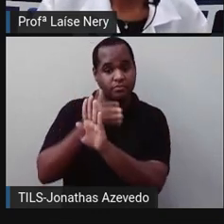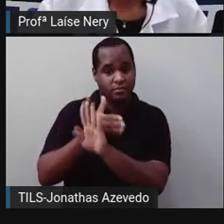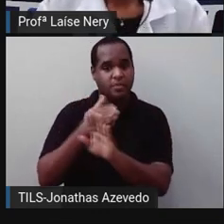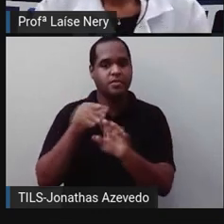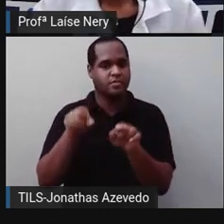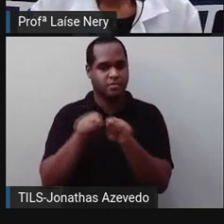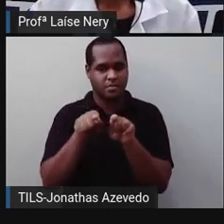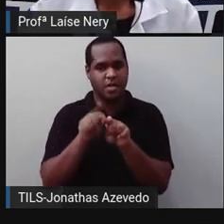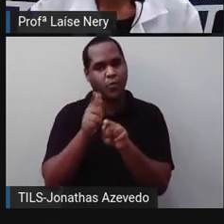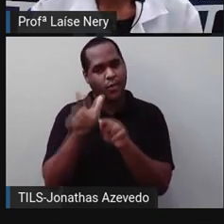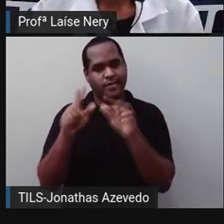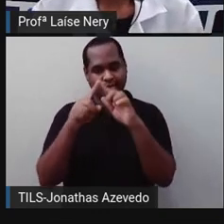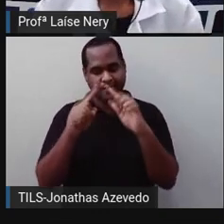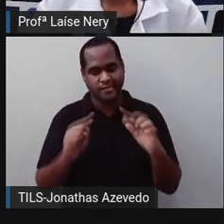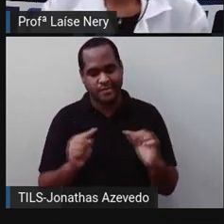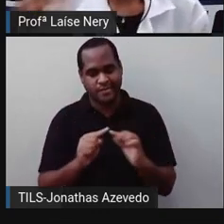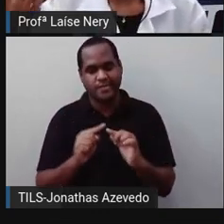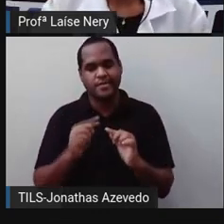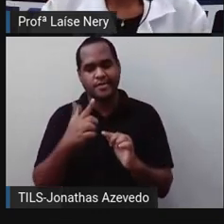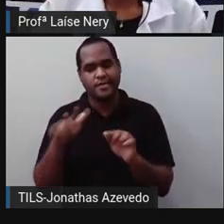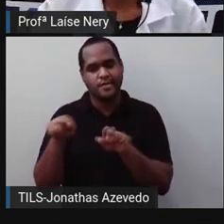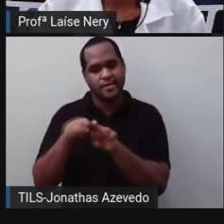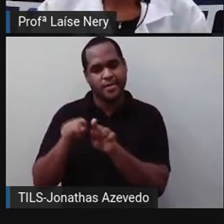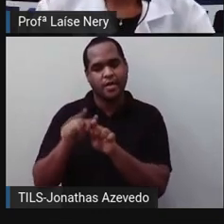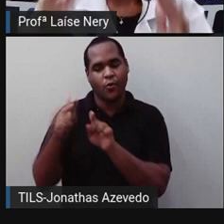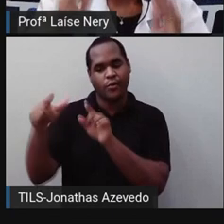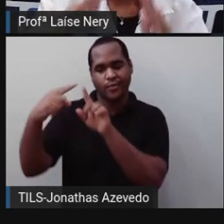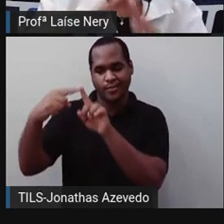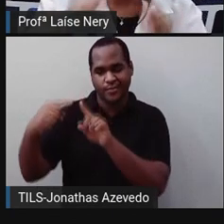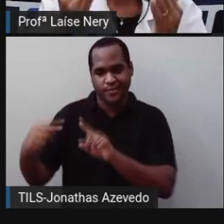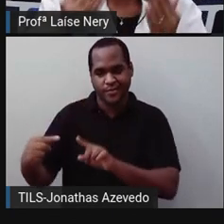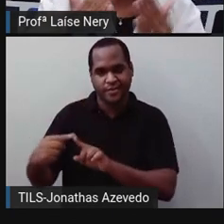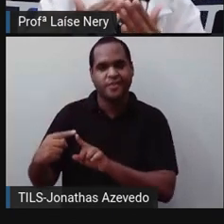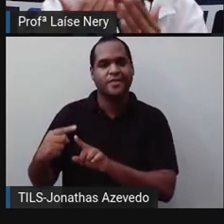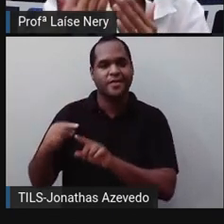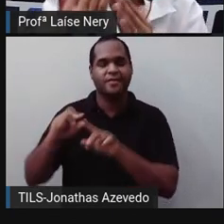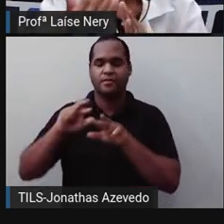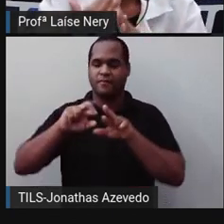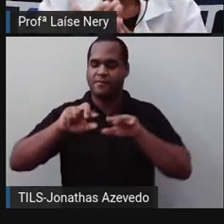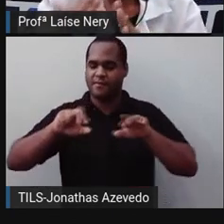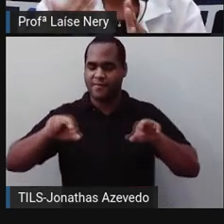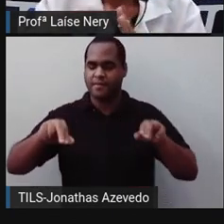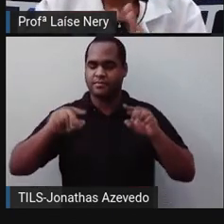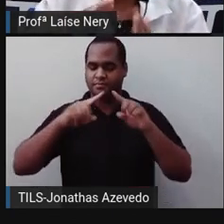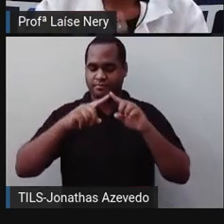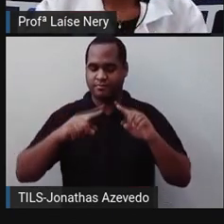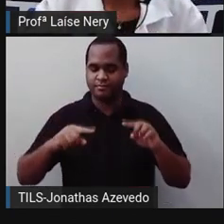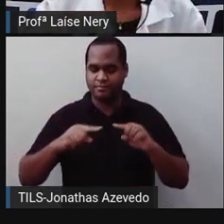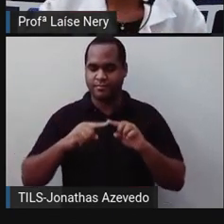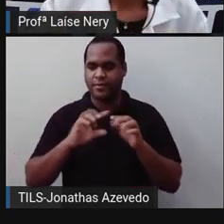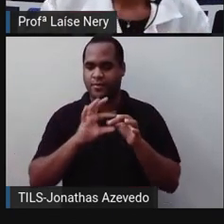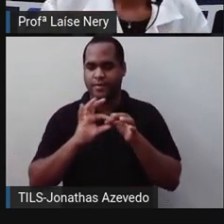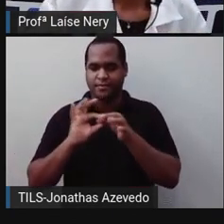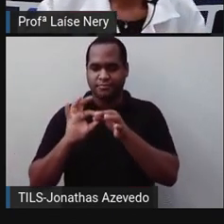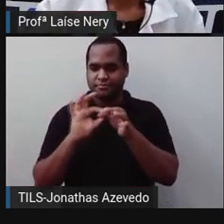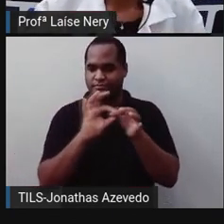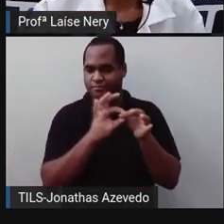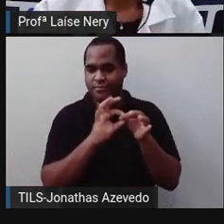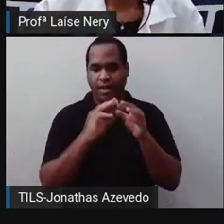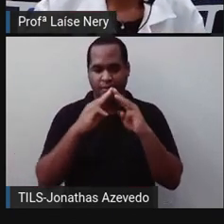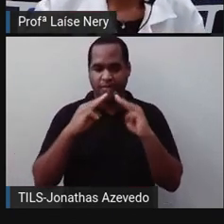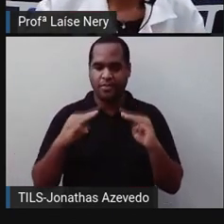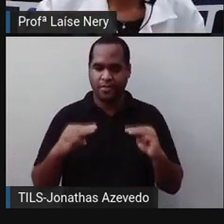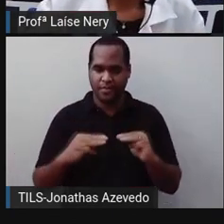triângulo. E a parte de baixo é mais um triângulo. Então, são vários triângulos unidos que vão formar essa